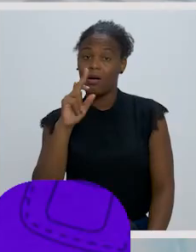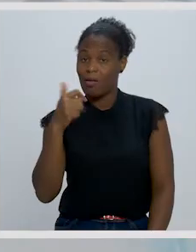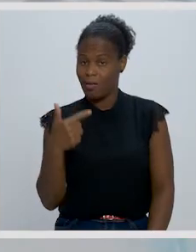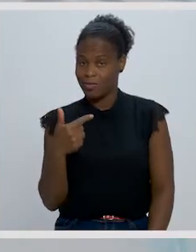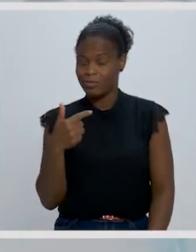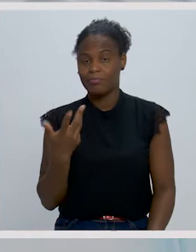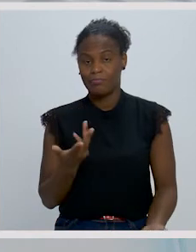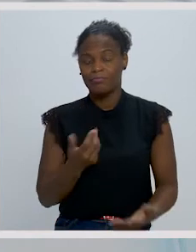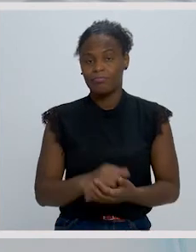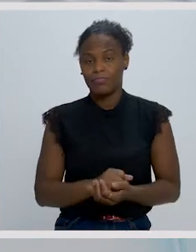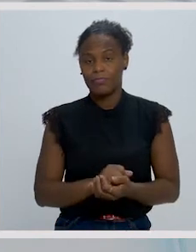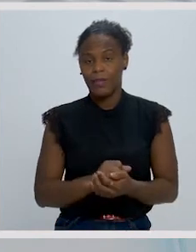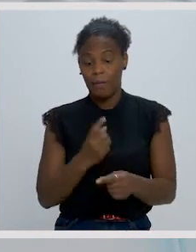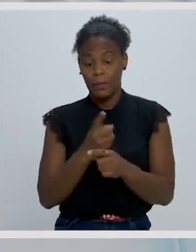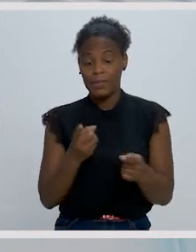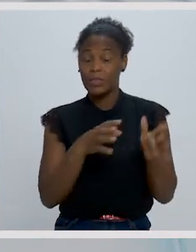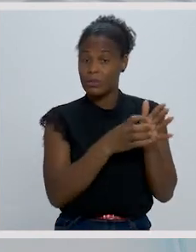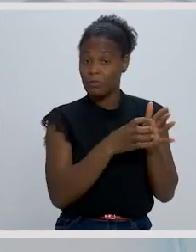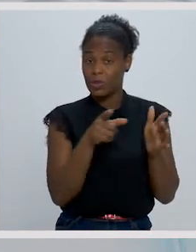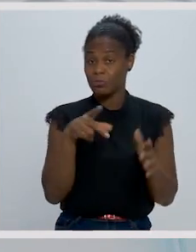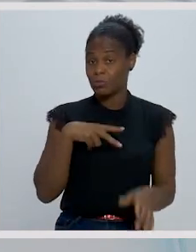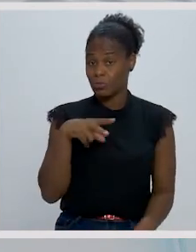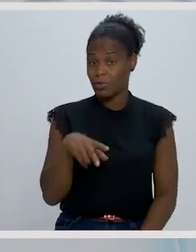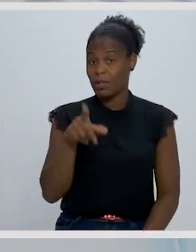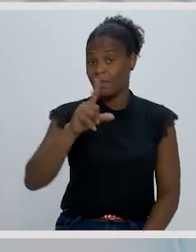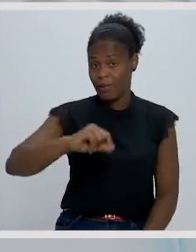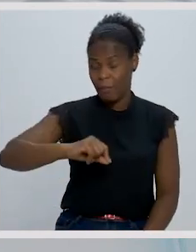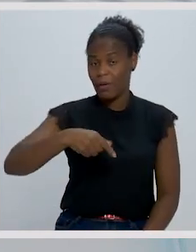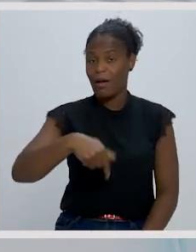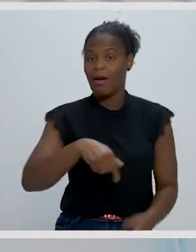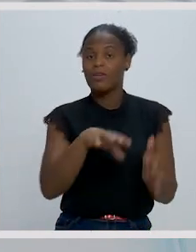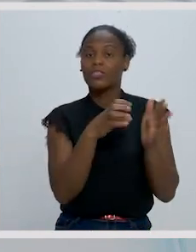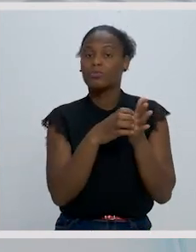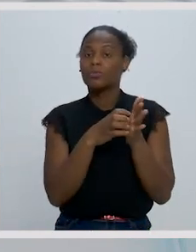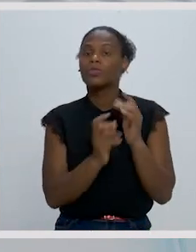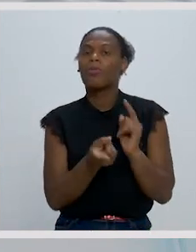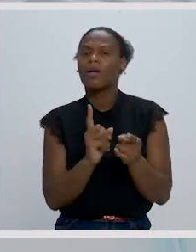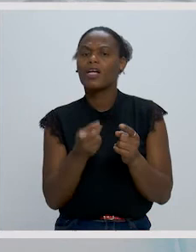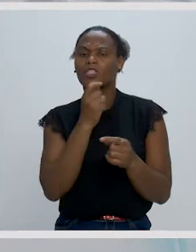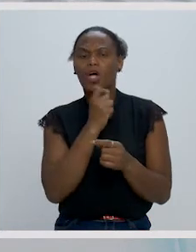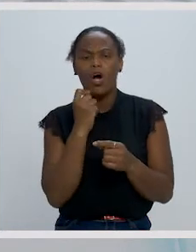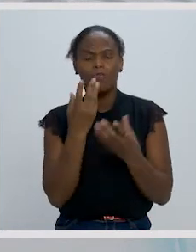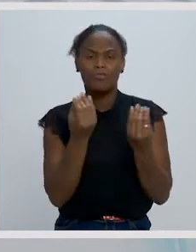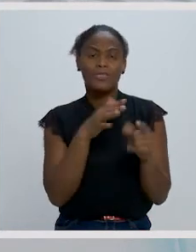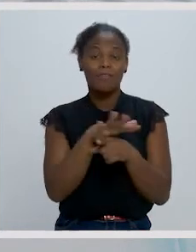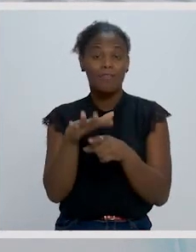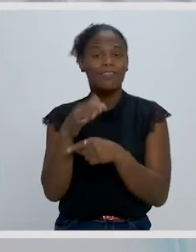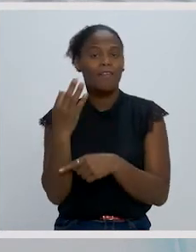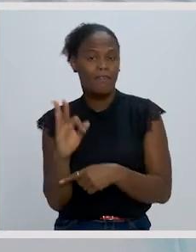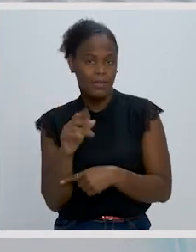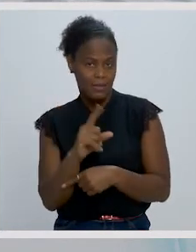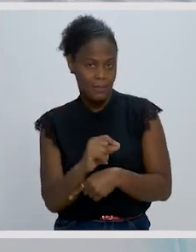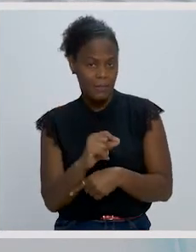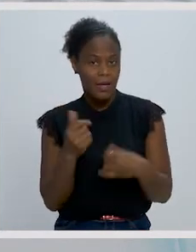Portanto, o simbolismo português também é um simbolismo que sofreu muita influência francesa.